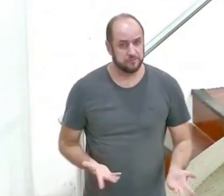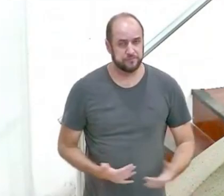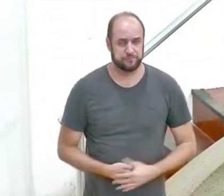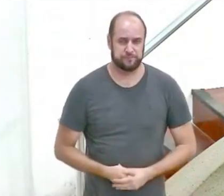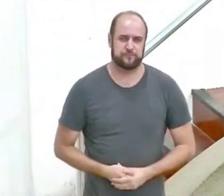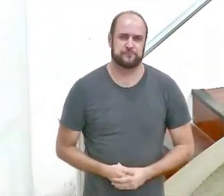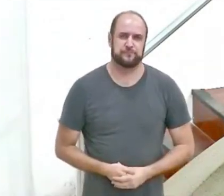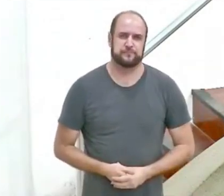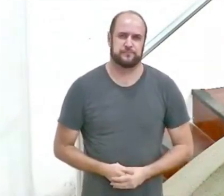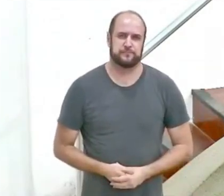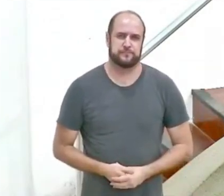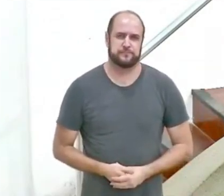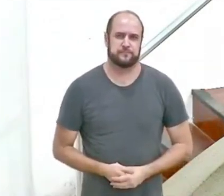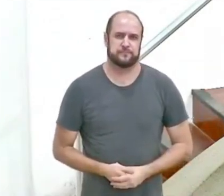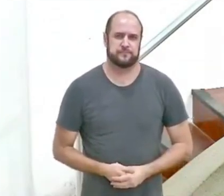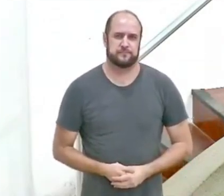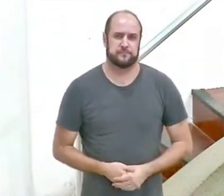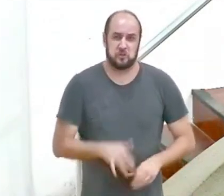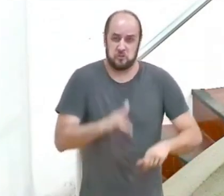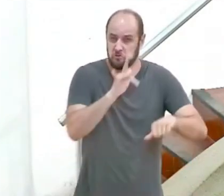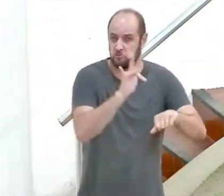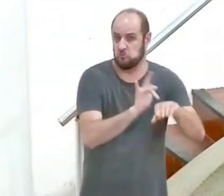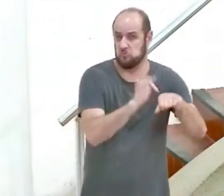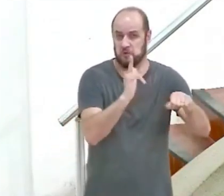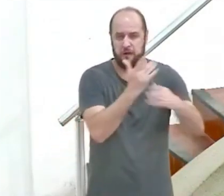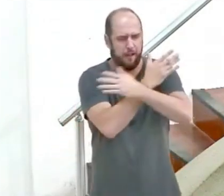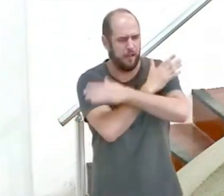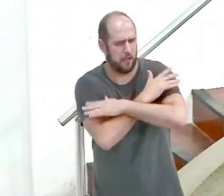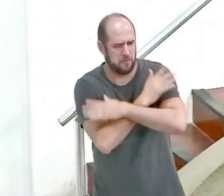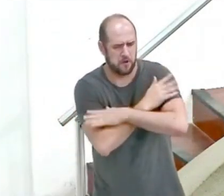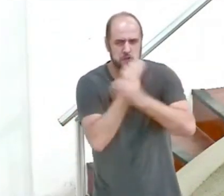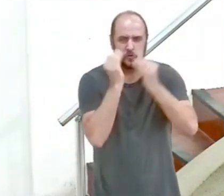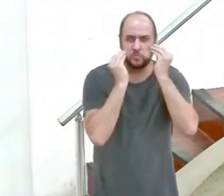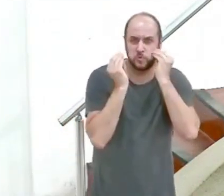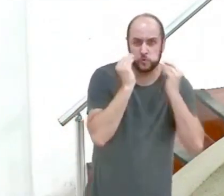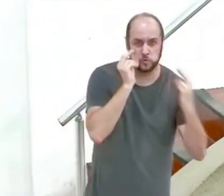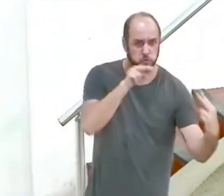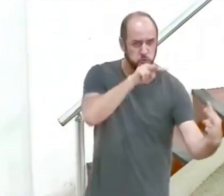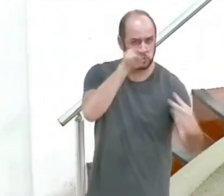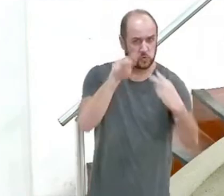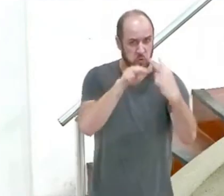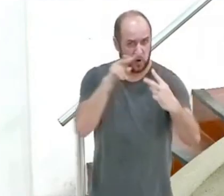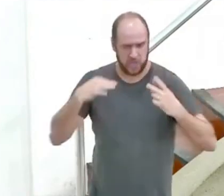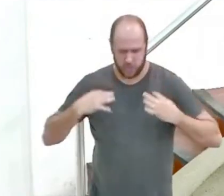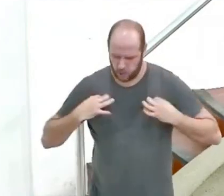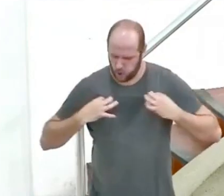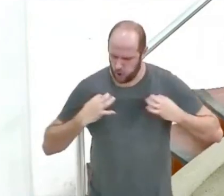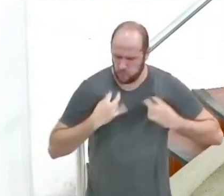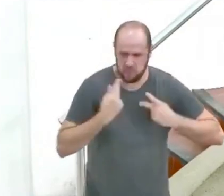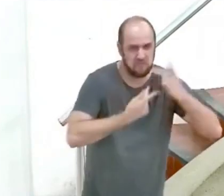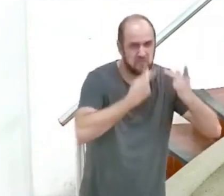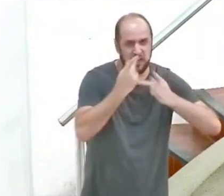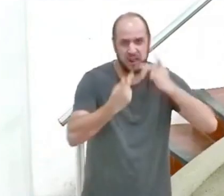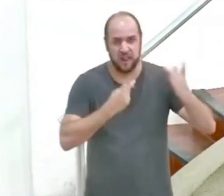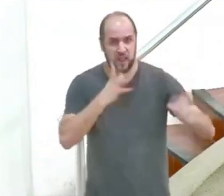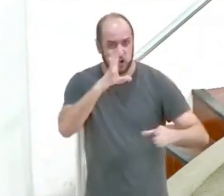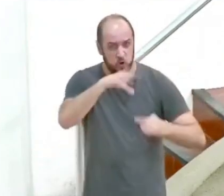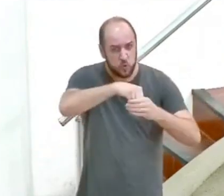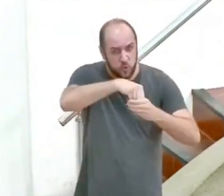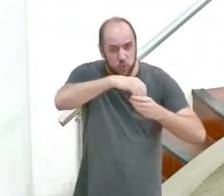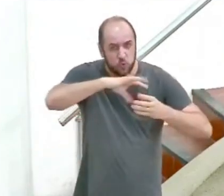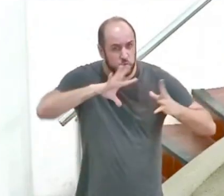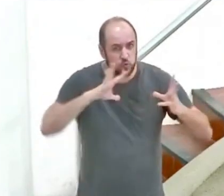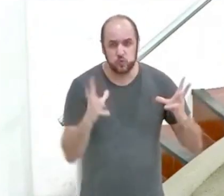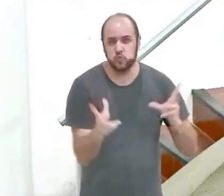se os seus toques se os abraços se os seus beijos seus olhares suas roupas suas palavras seu conteúdo virtual